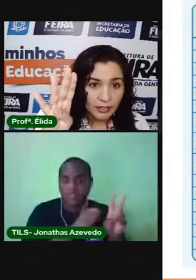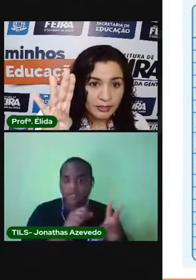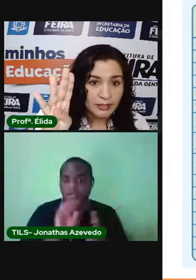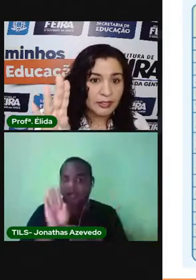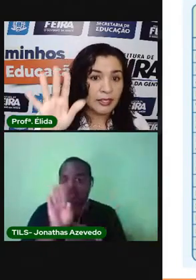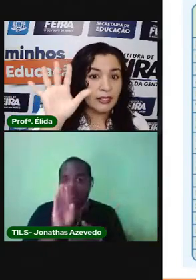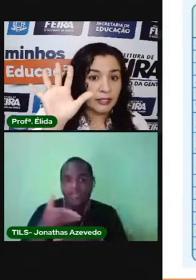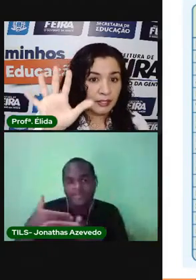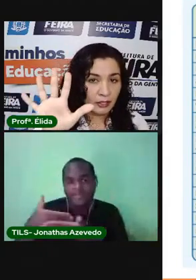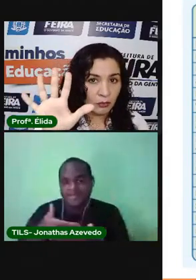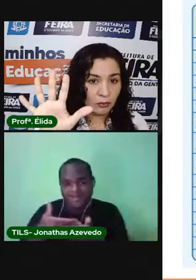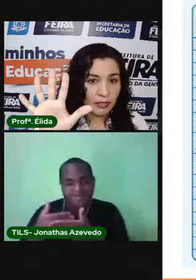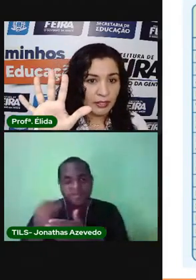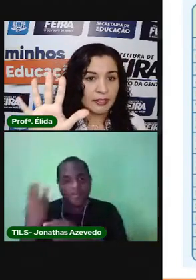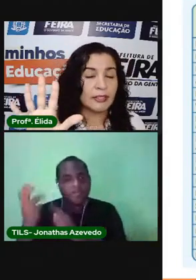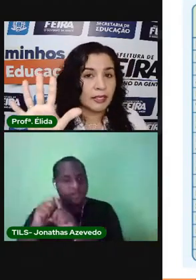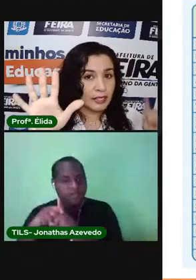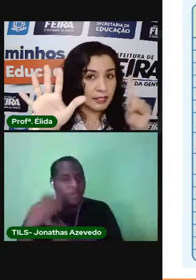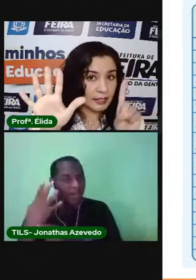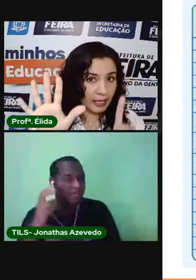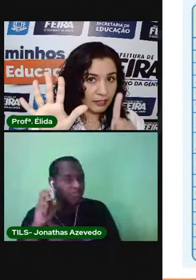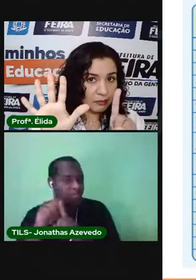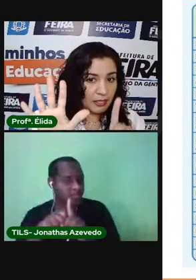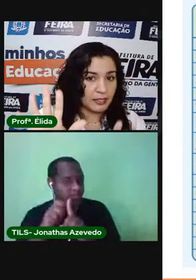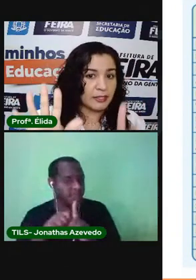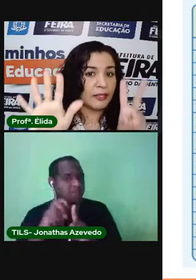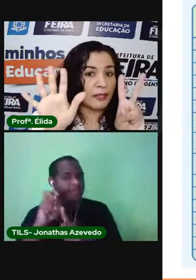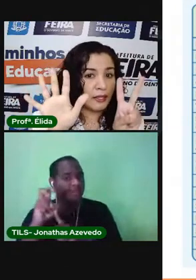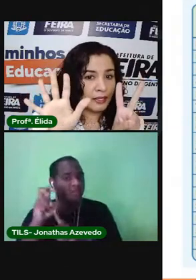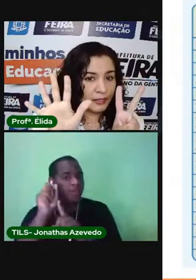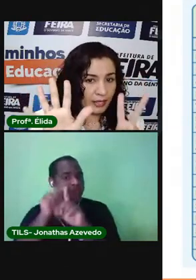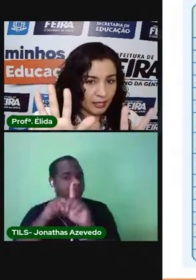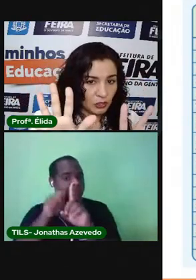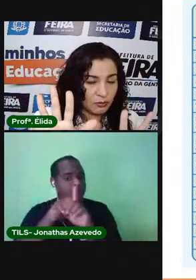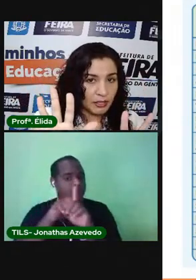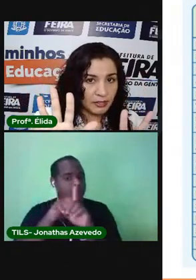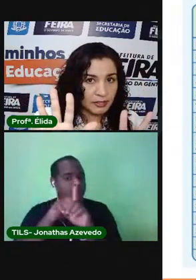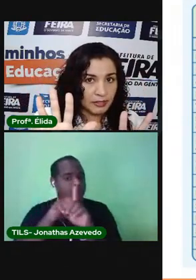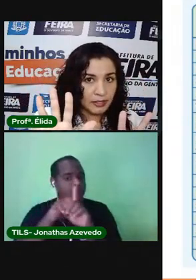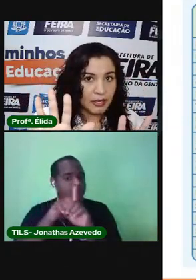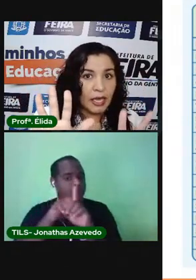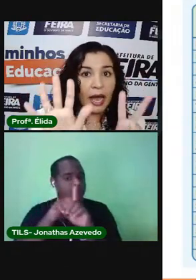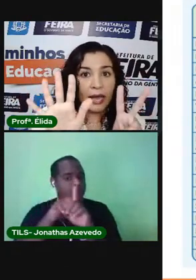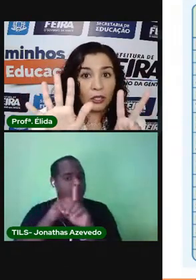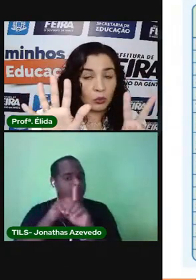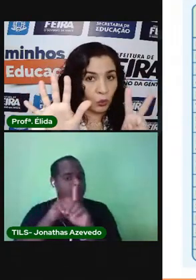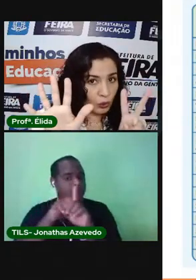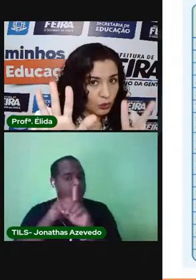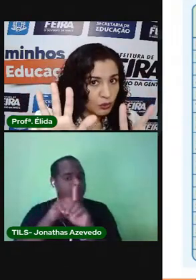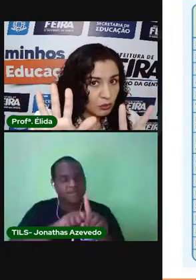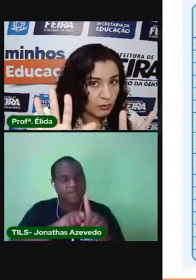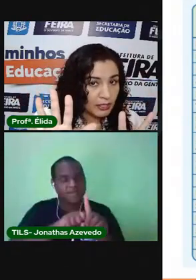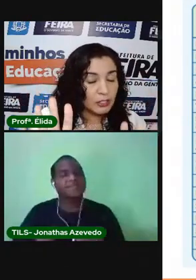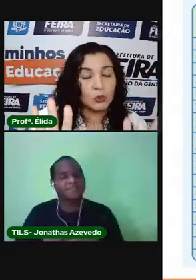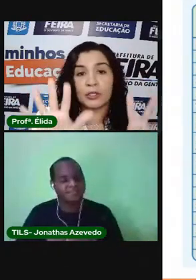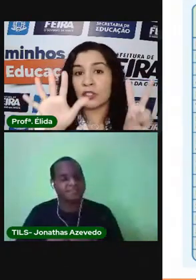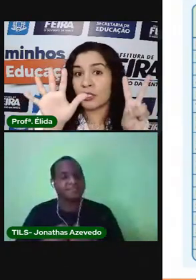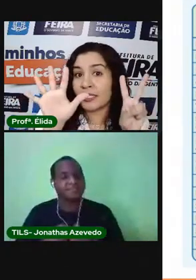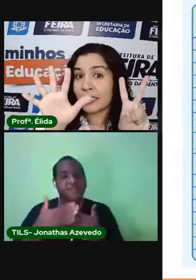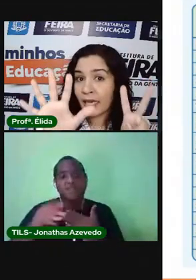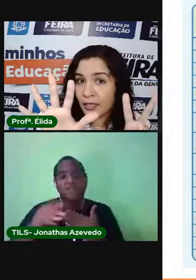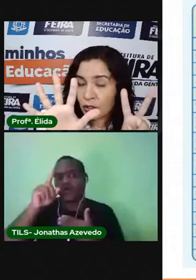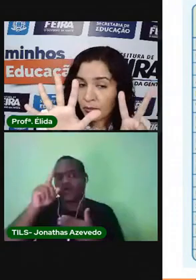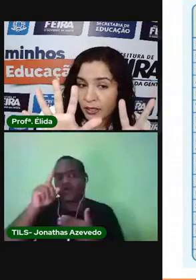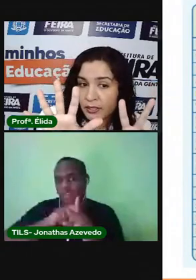quatro meses, cinco meses, seis meses e sete meses. Aí, todos os meses,